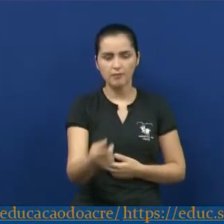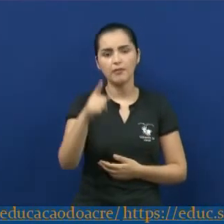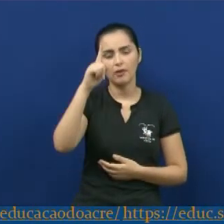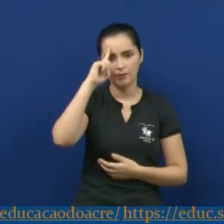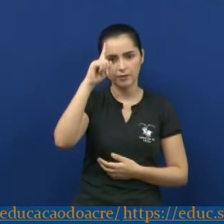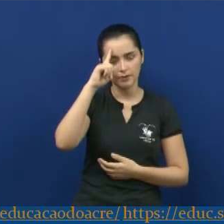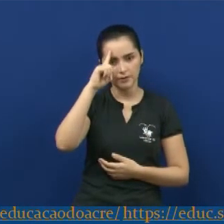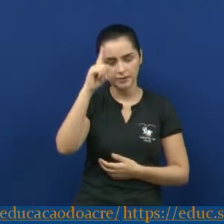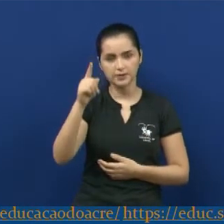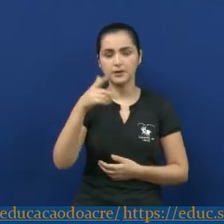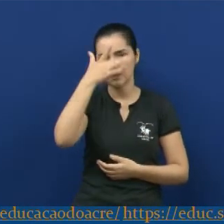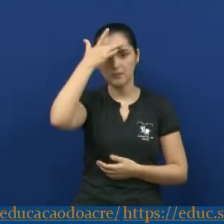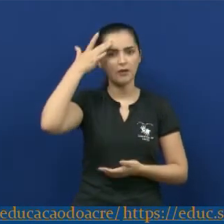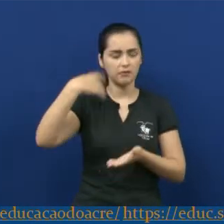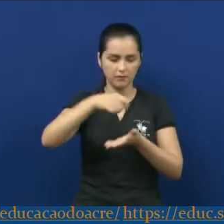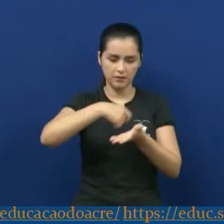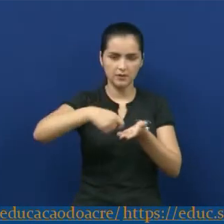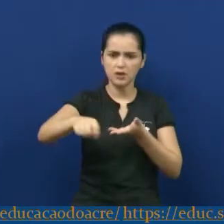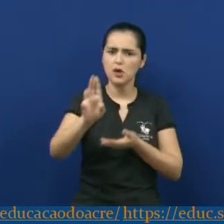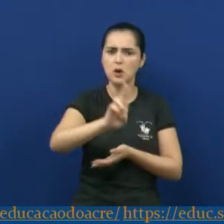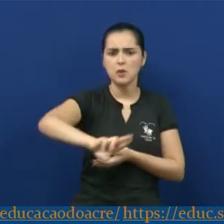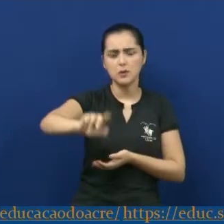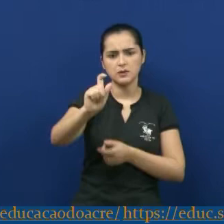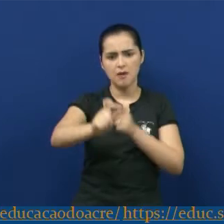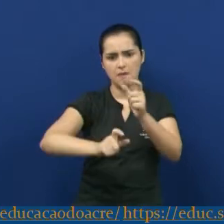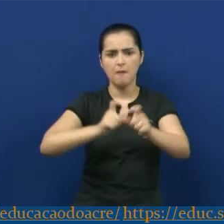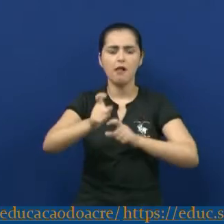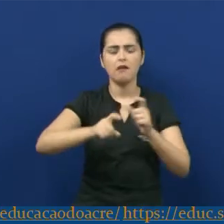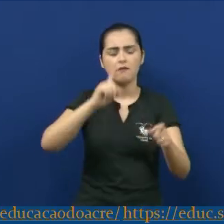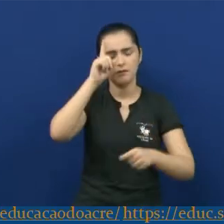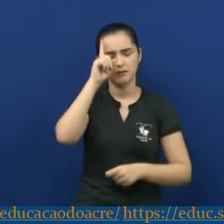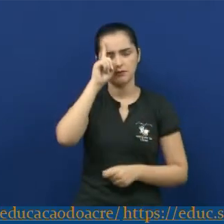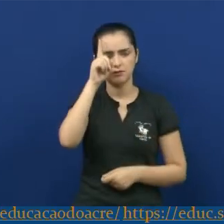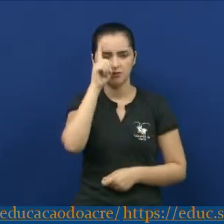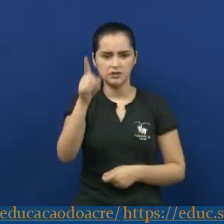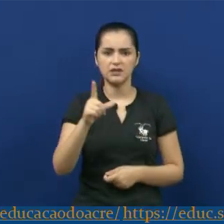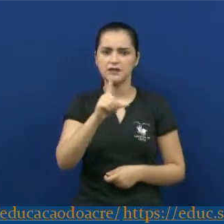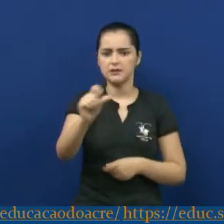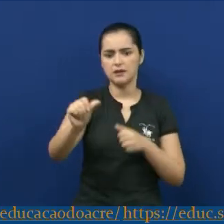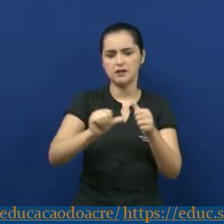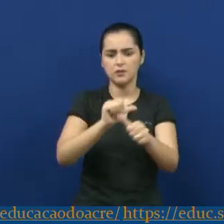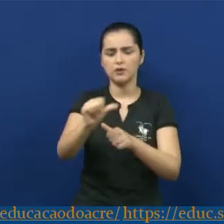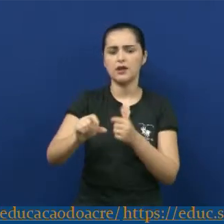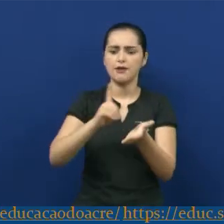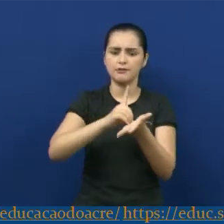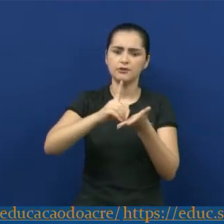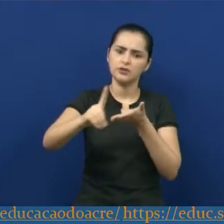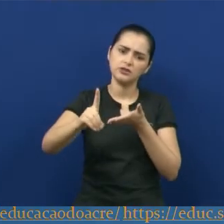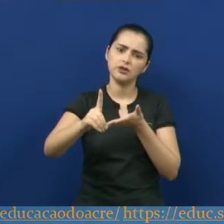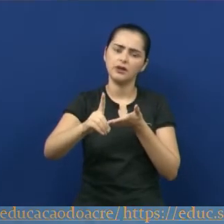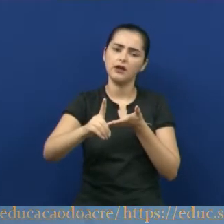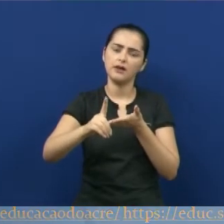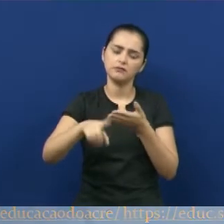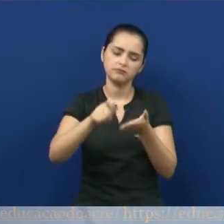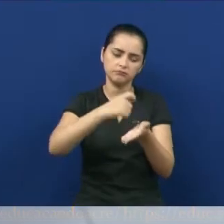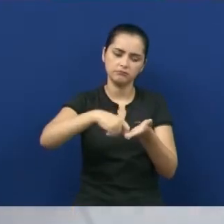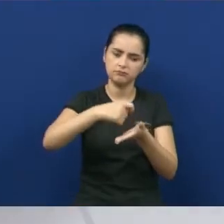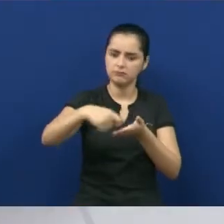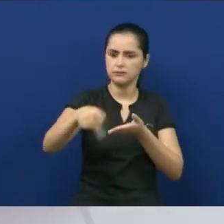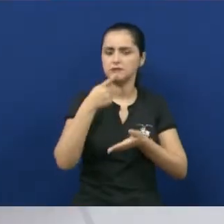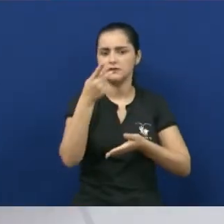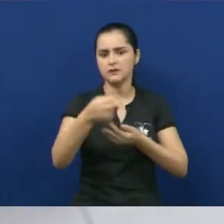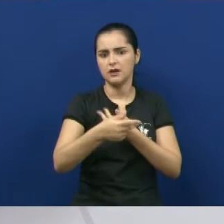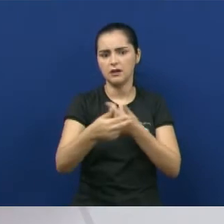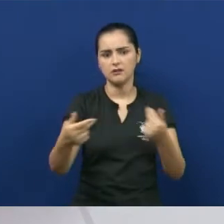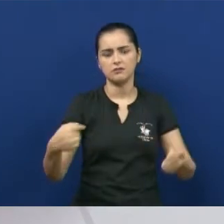escritores, eles passaram a usar palavras do dia a dia. Saíram daquelas palavras do dicionário e foram escrever e falar